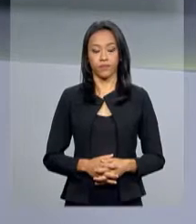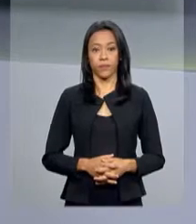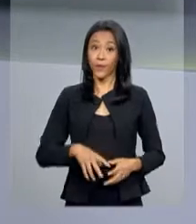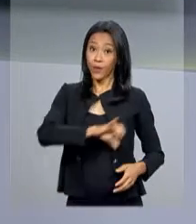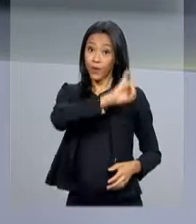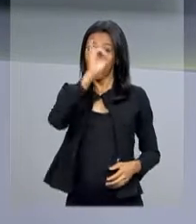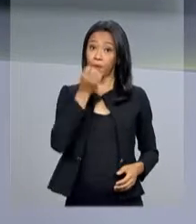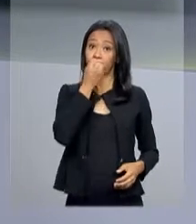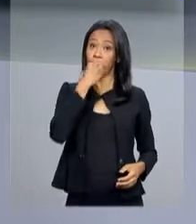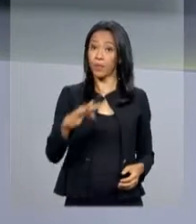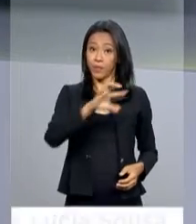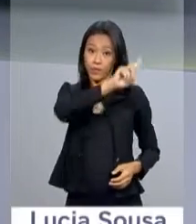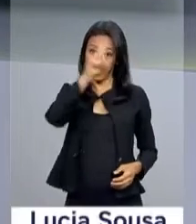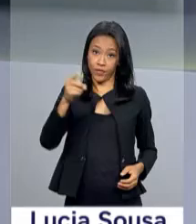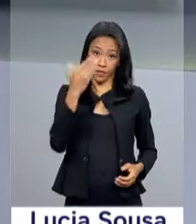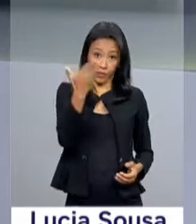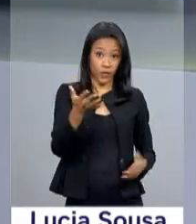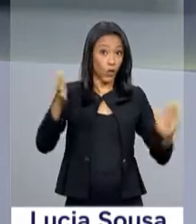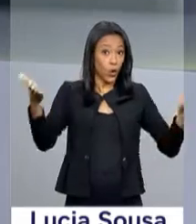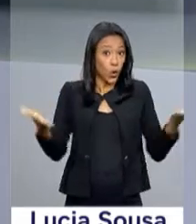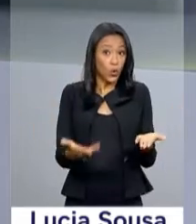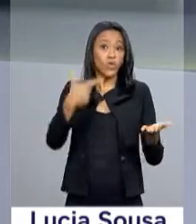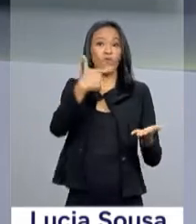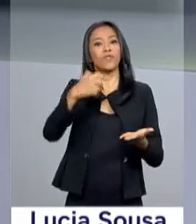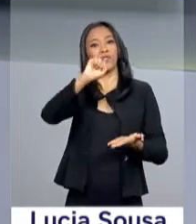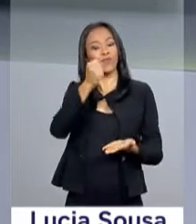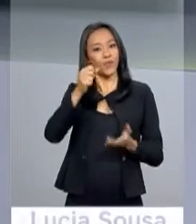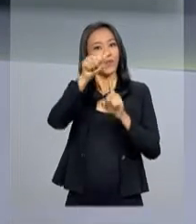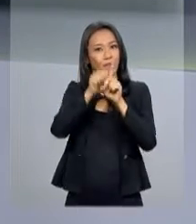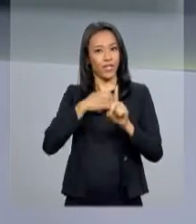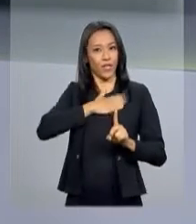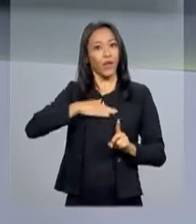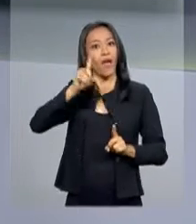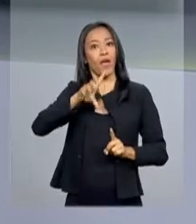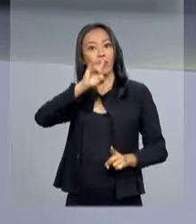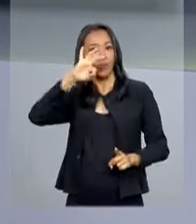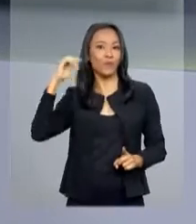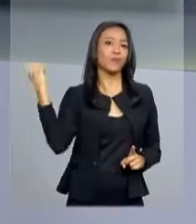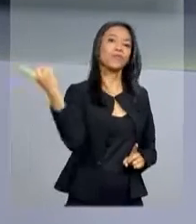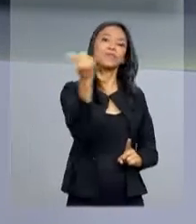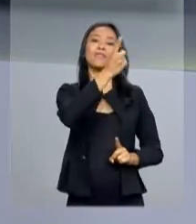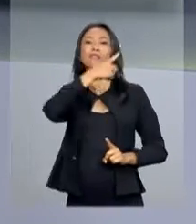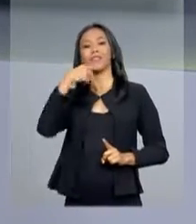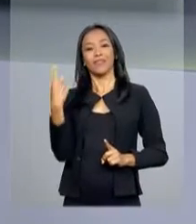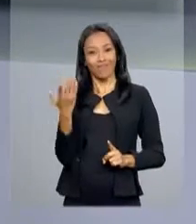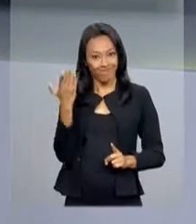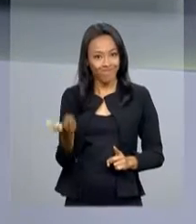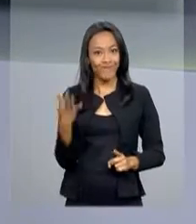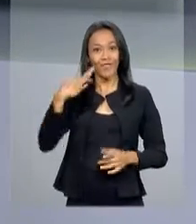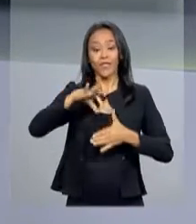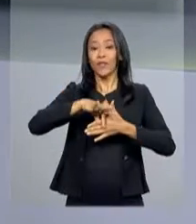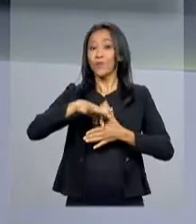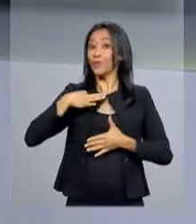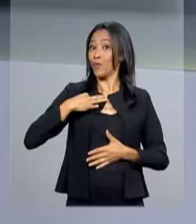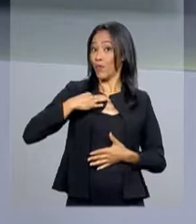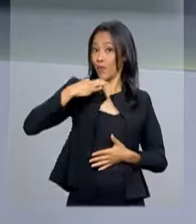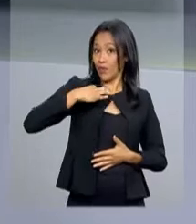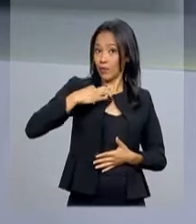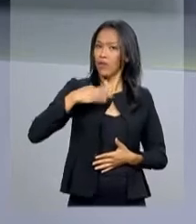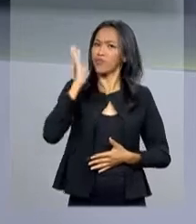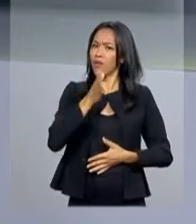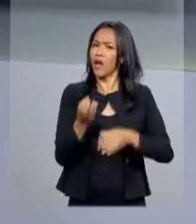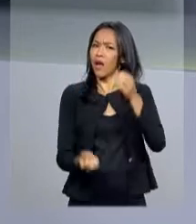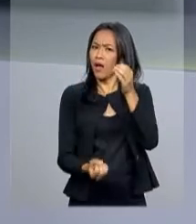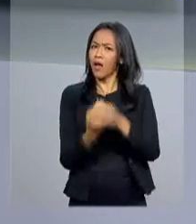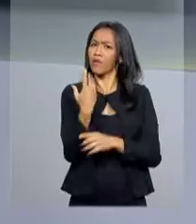Olá, bom dia pra você. Hoje, 28 de agosto, é o Dia Nacional do Voluntariado. A data foi instituída há 33 anos